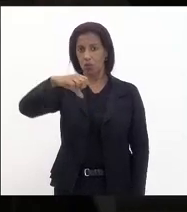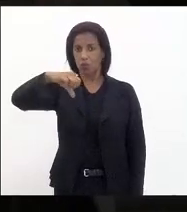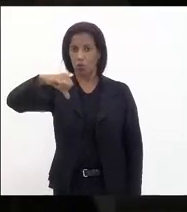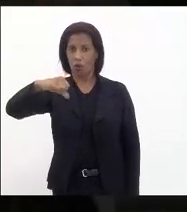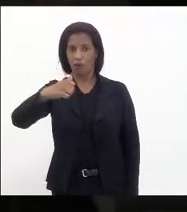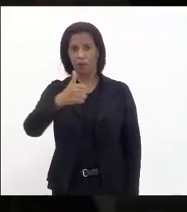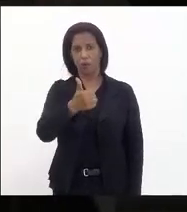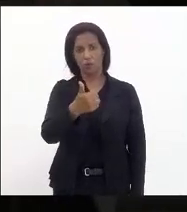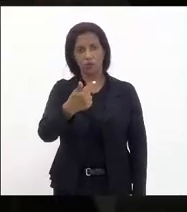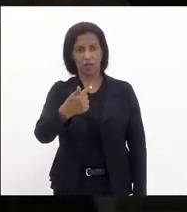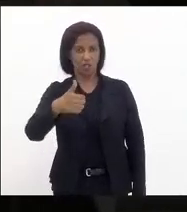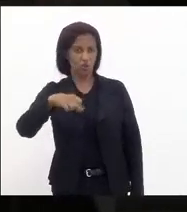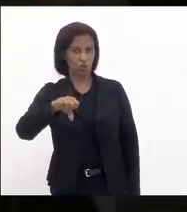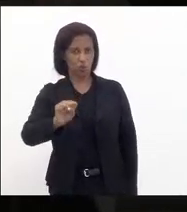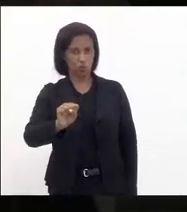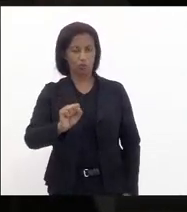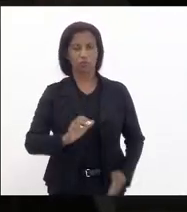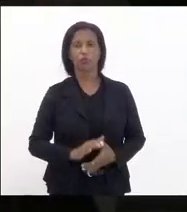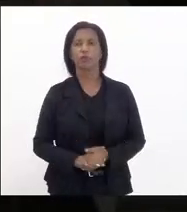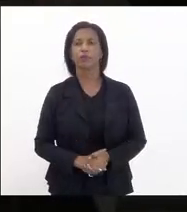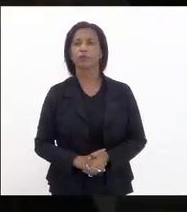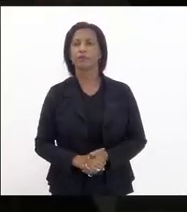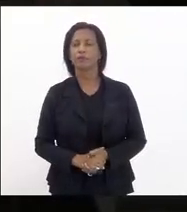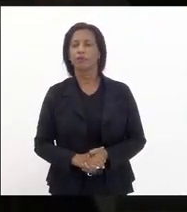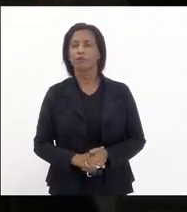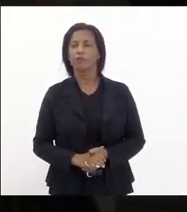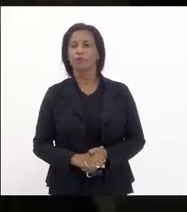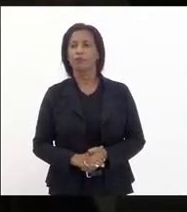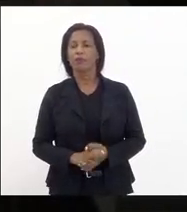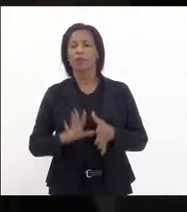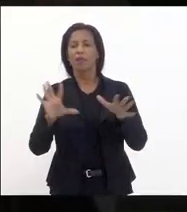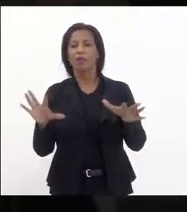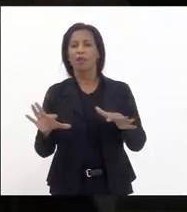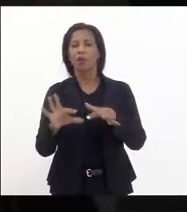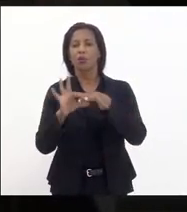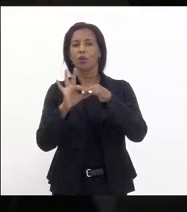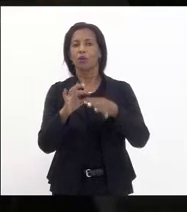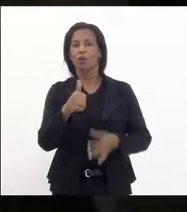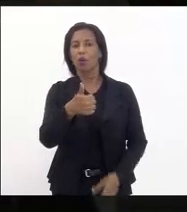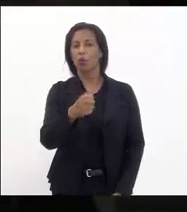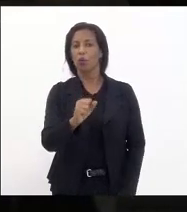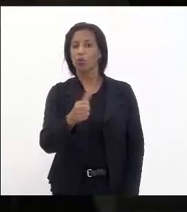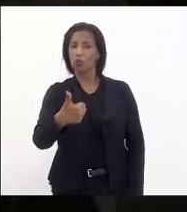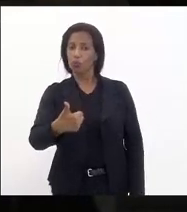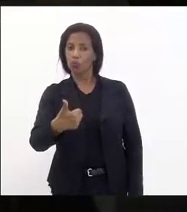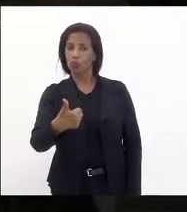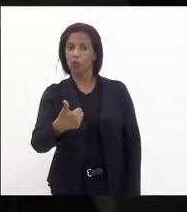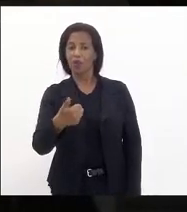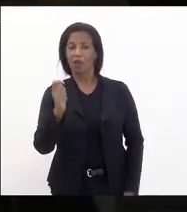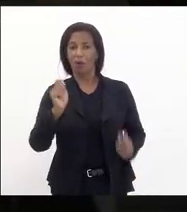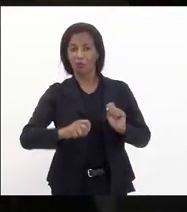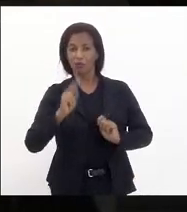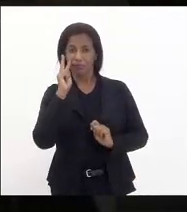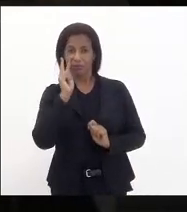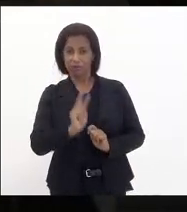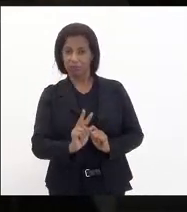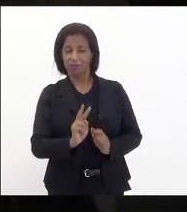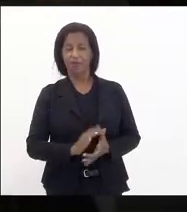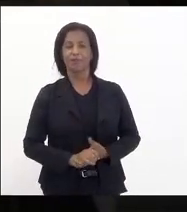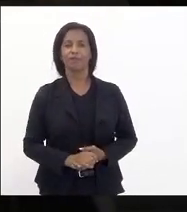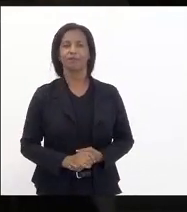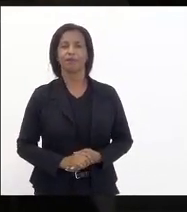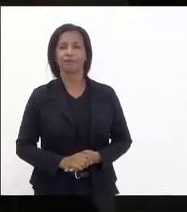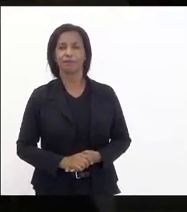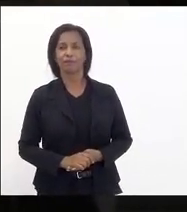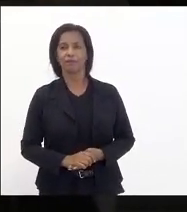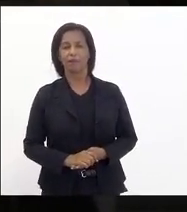na 178 está abrigado na 181 porque a 181 prevê isso